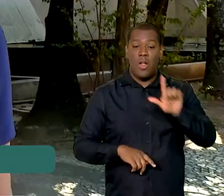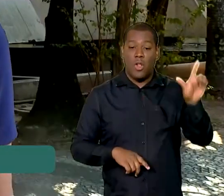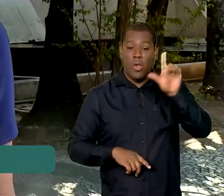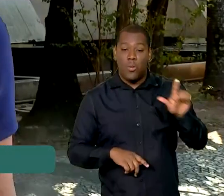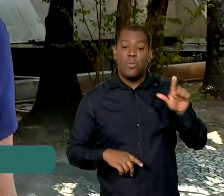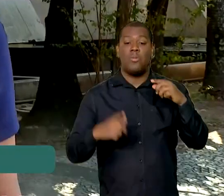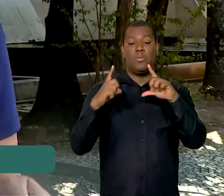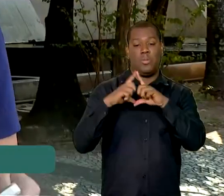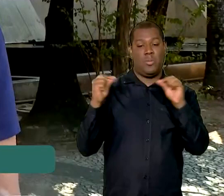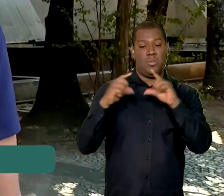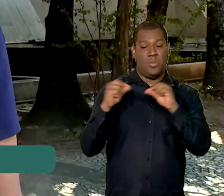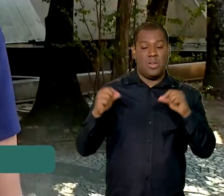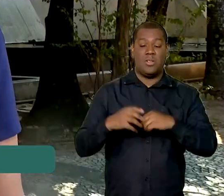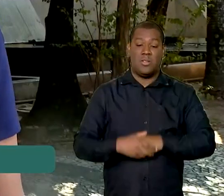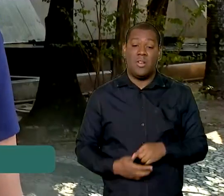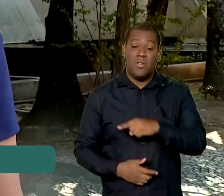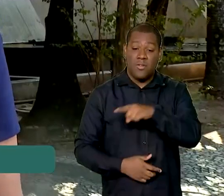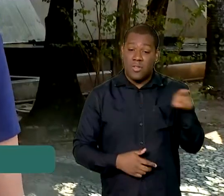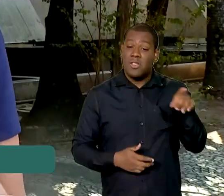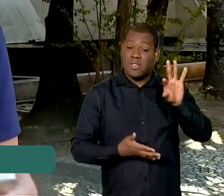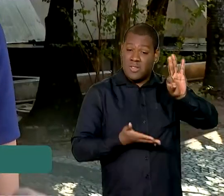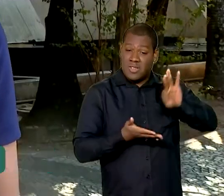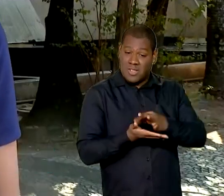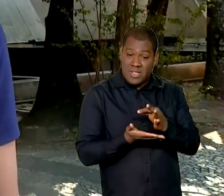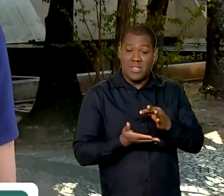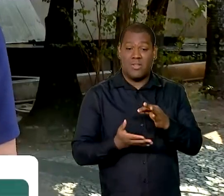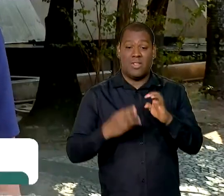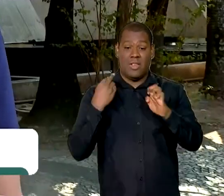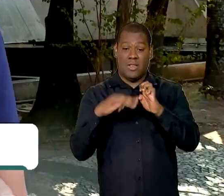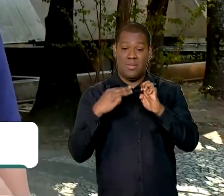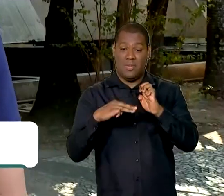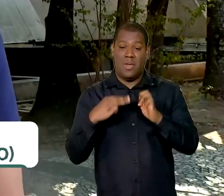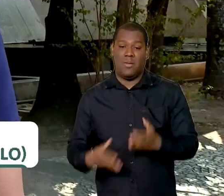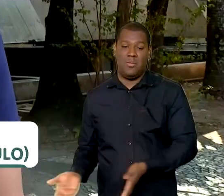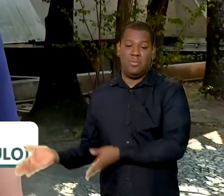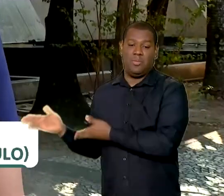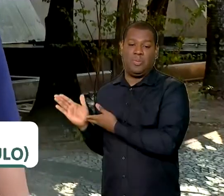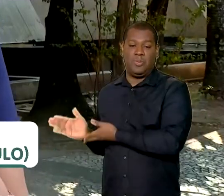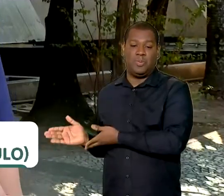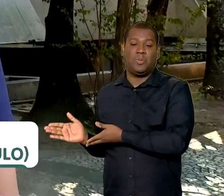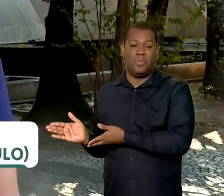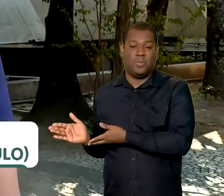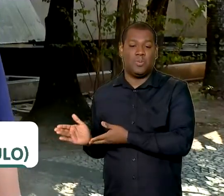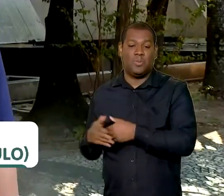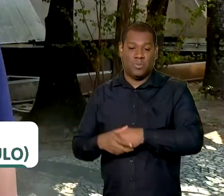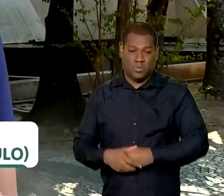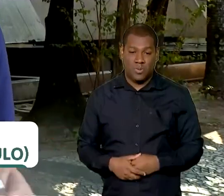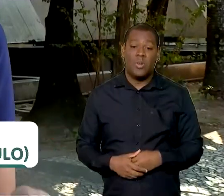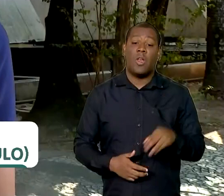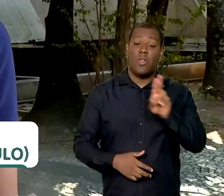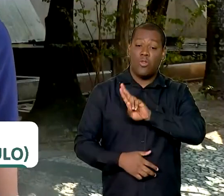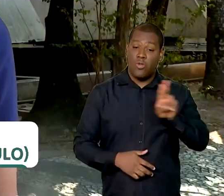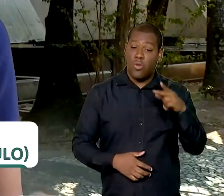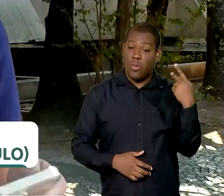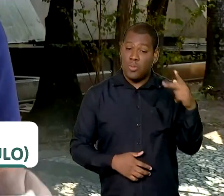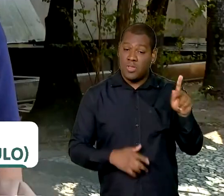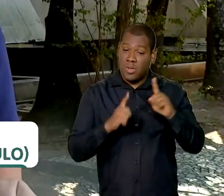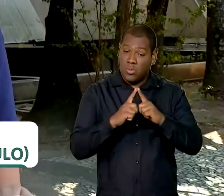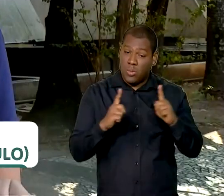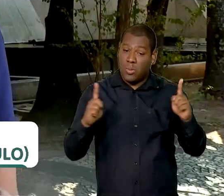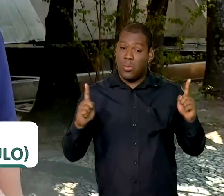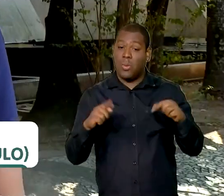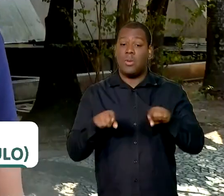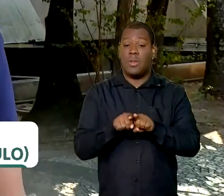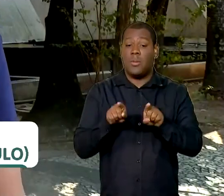Brasília. É só se inscrever por meio desses e-mails que estão aparecendo aí na sua tela, enviando o seu nome completo e o seu